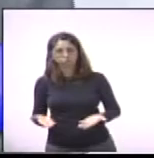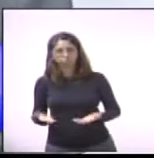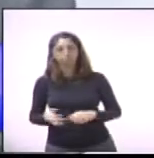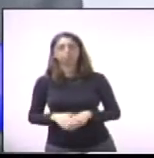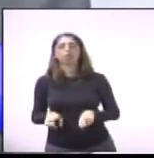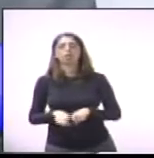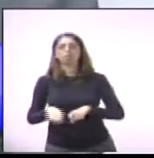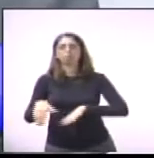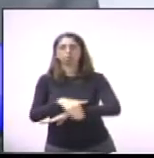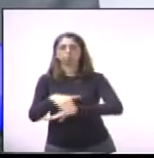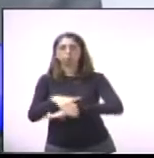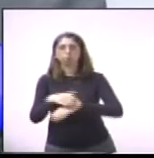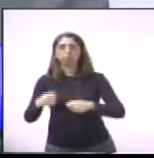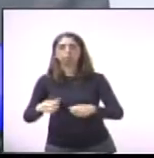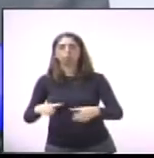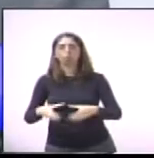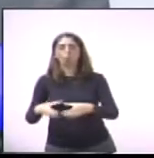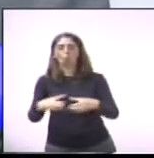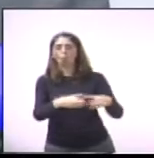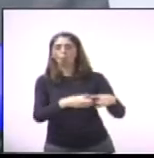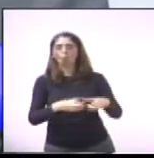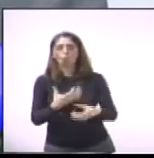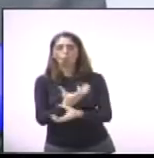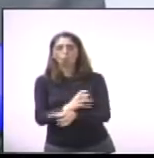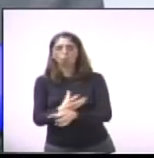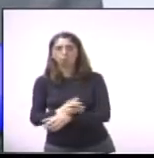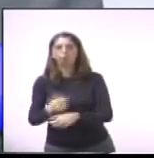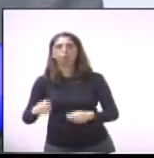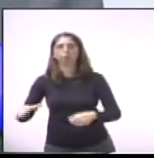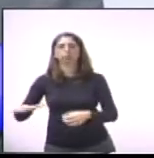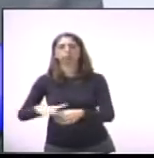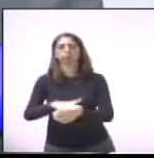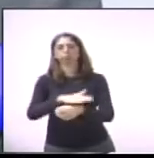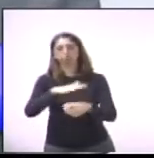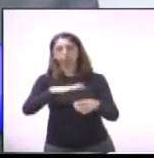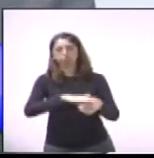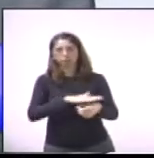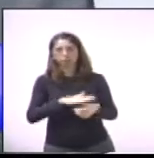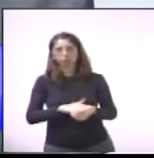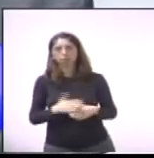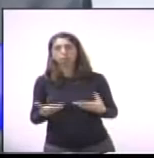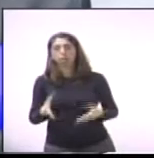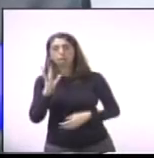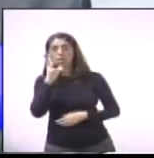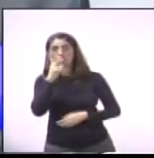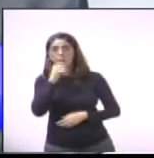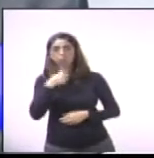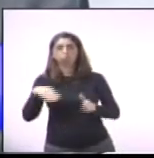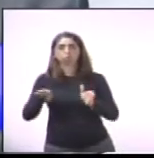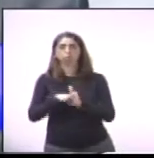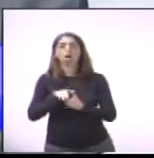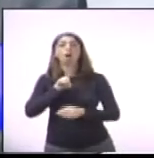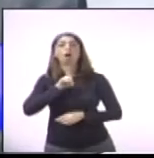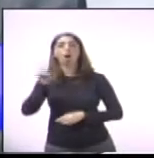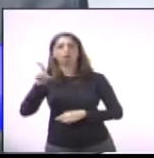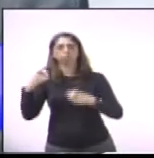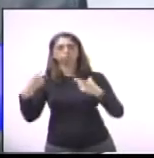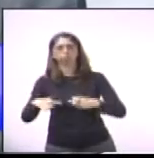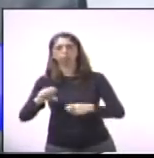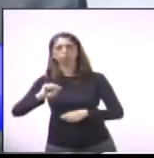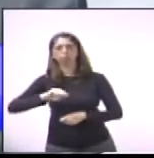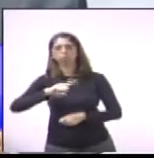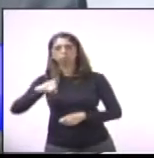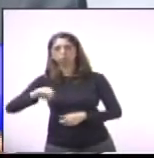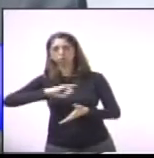quando a operação do tapa-buraco vai chegar no bairro São José. Então, conforme pedido para os colegas